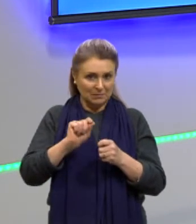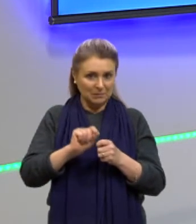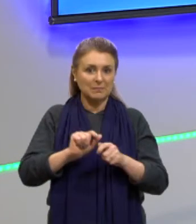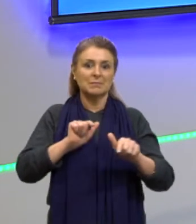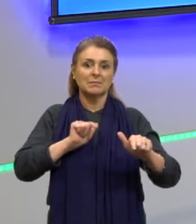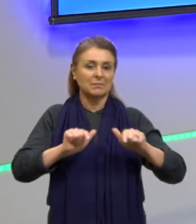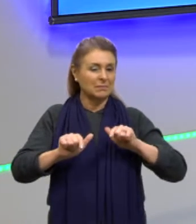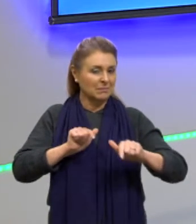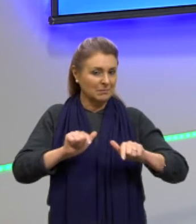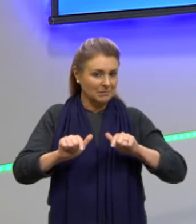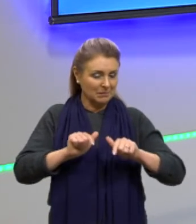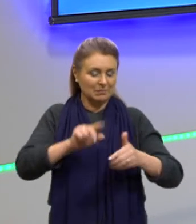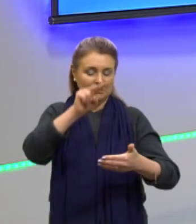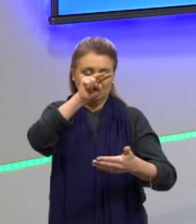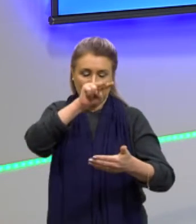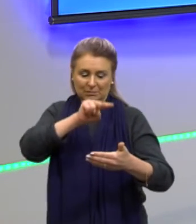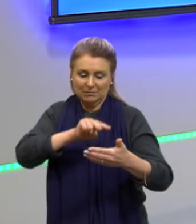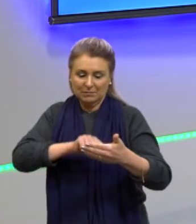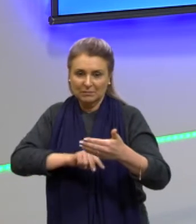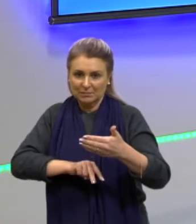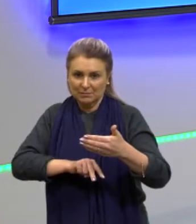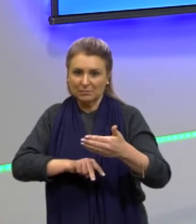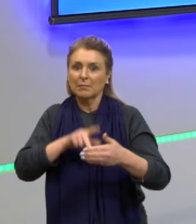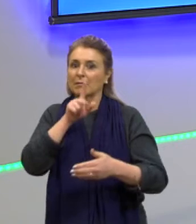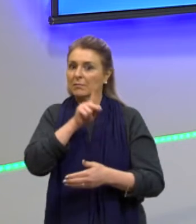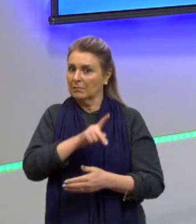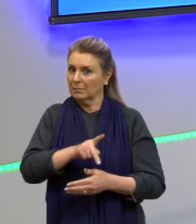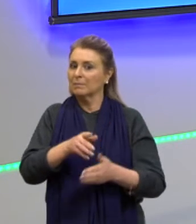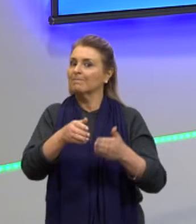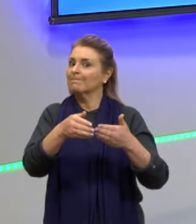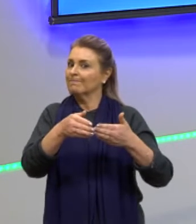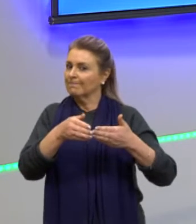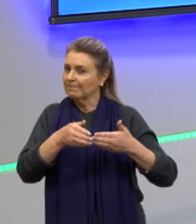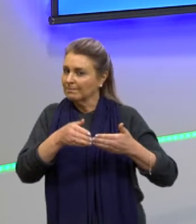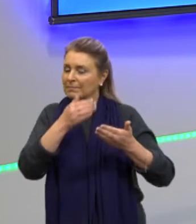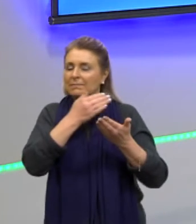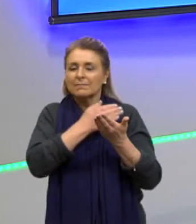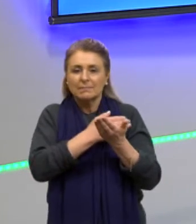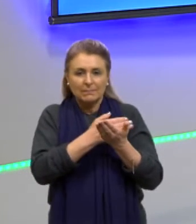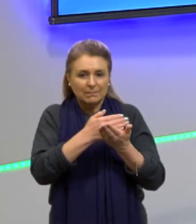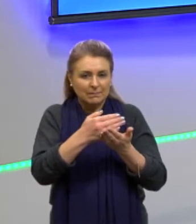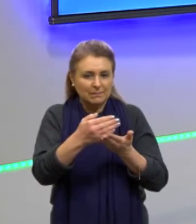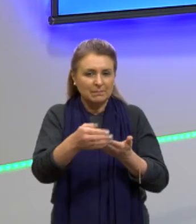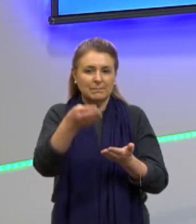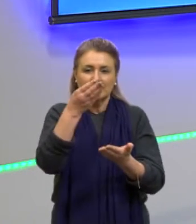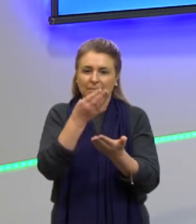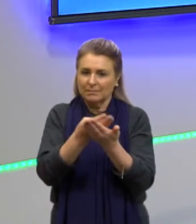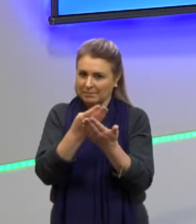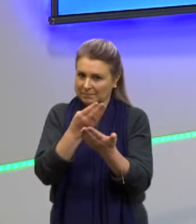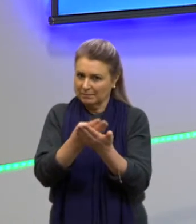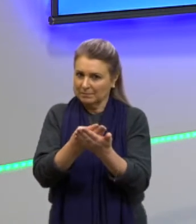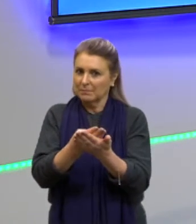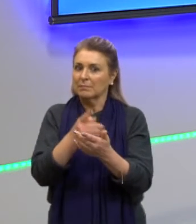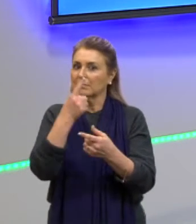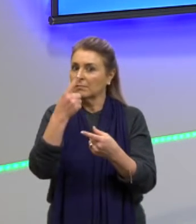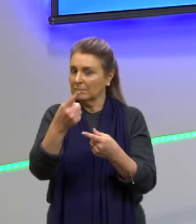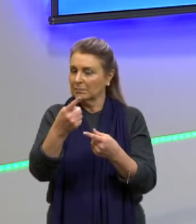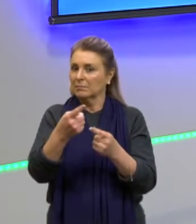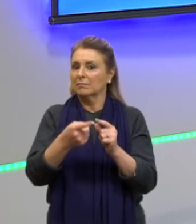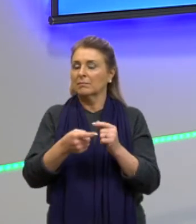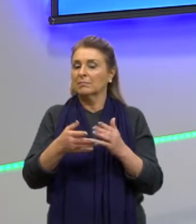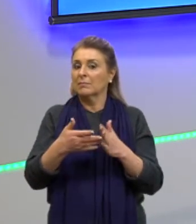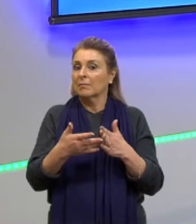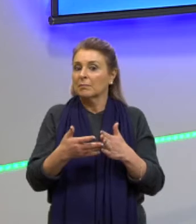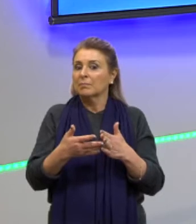trabalho de leitura que eu tenho pedido desde o início que nós começamos a estudar, que vocês estão se preparando, que vocês